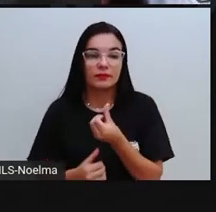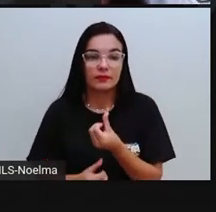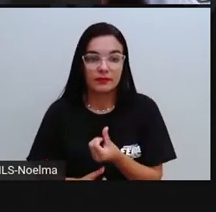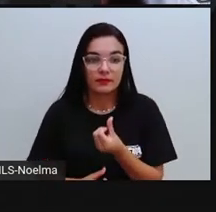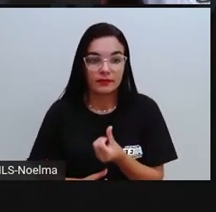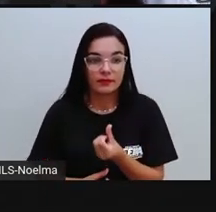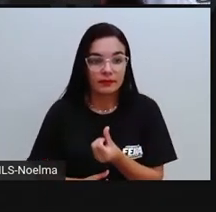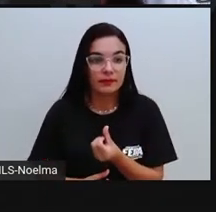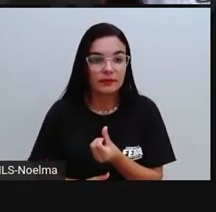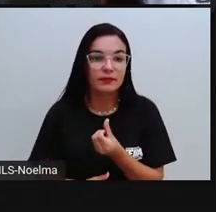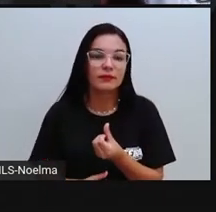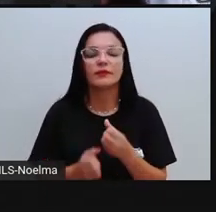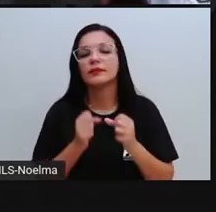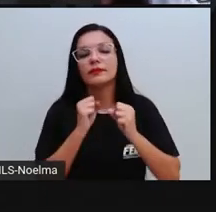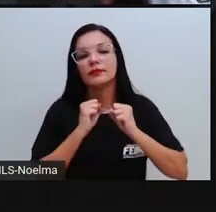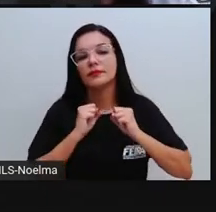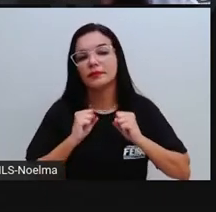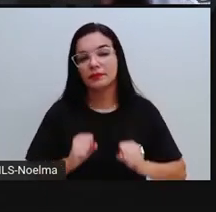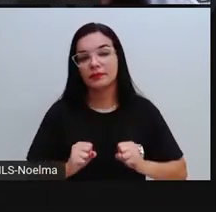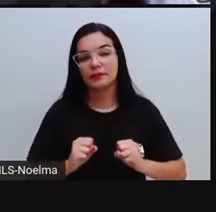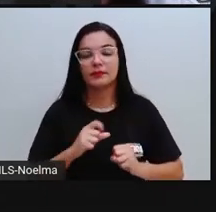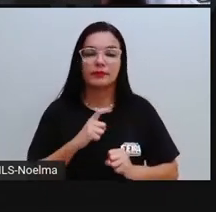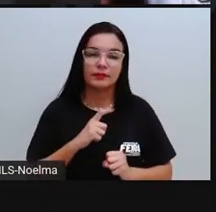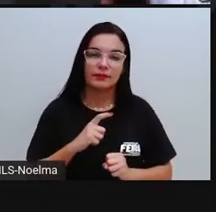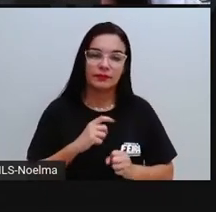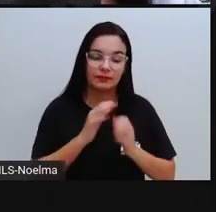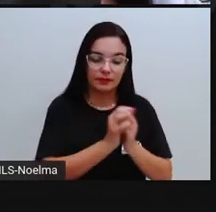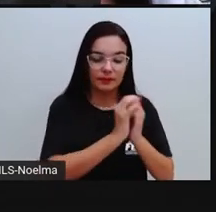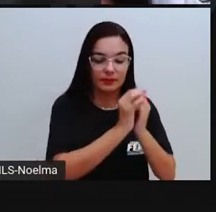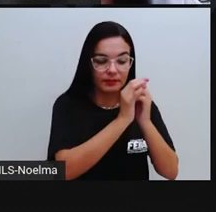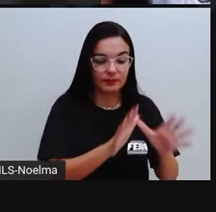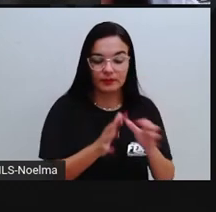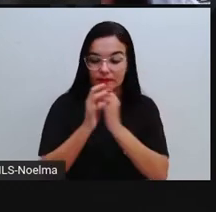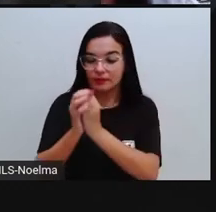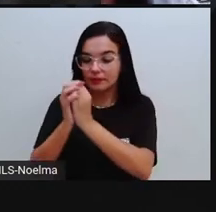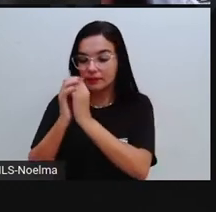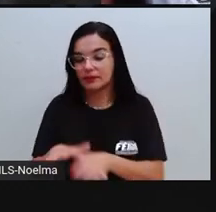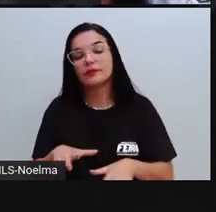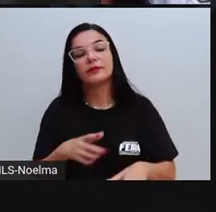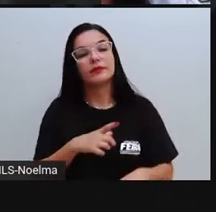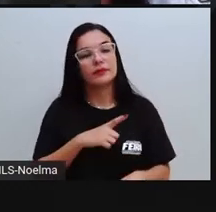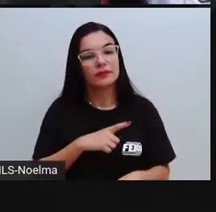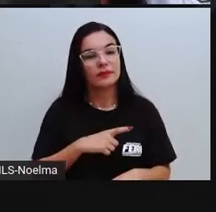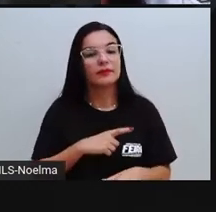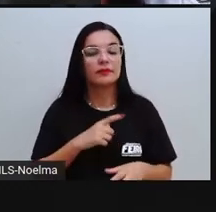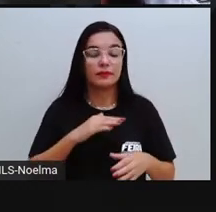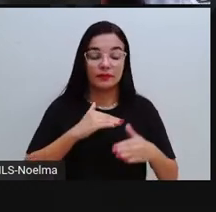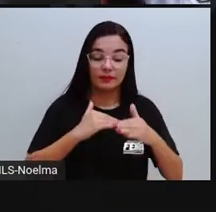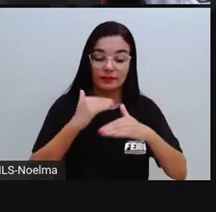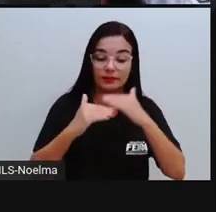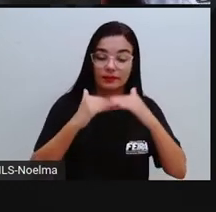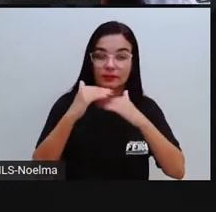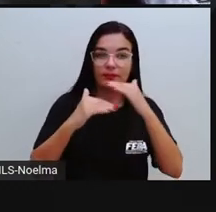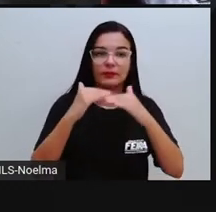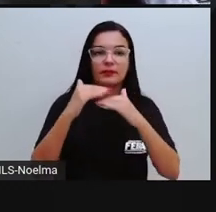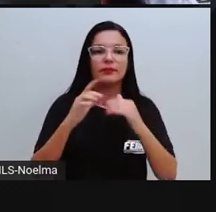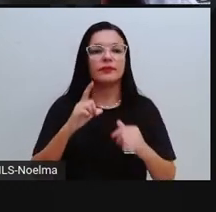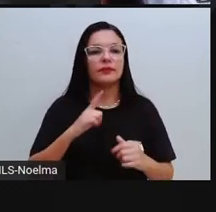quanto para o outro aí o mesmo resultado. Então, dentro dessa possibilidade, dentro desse processo aí,